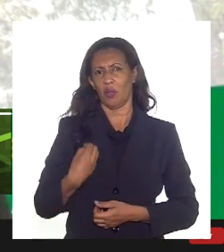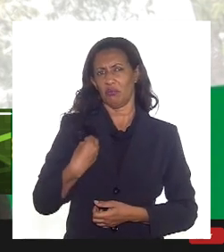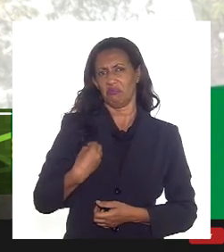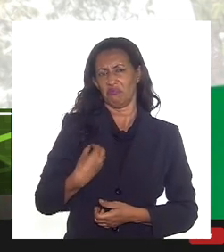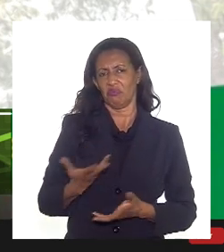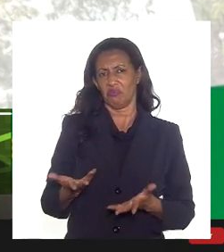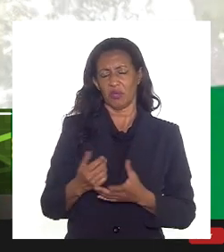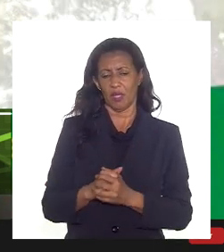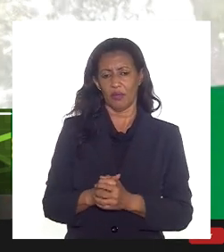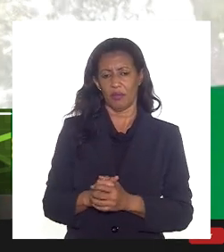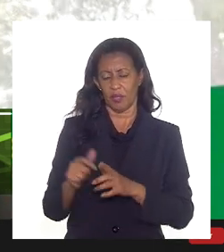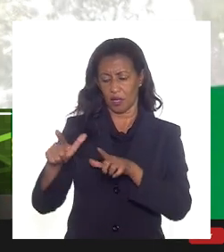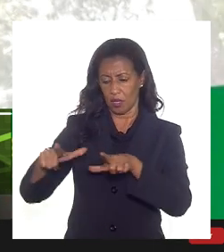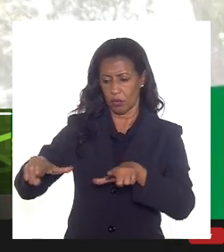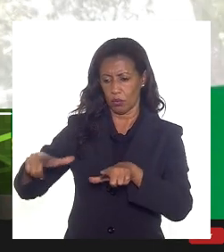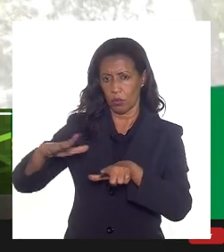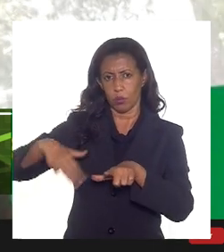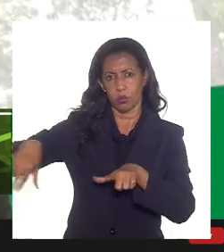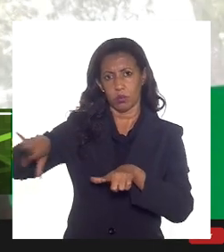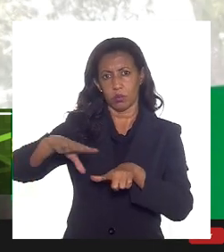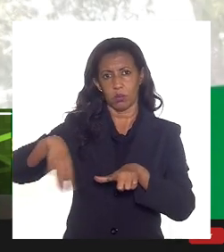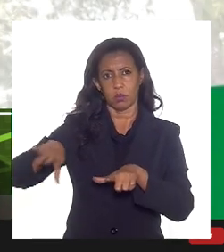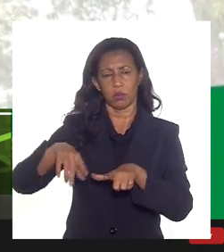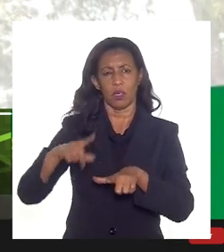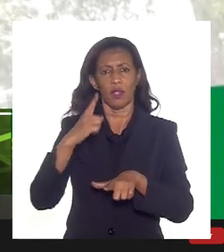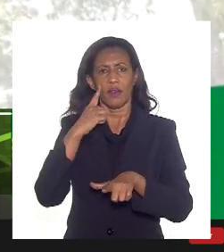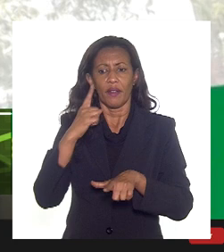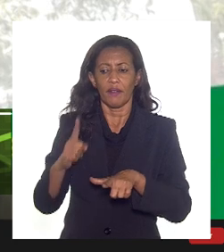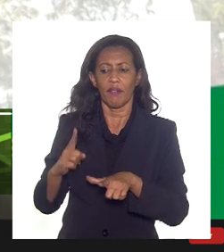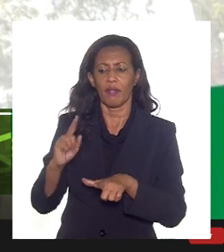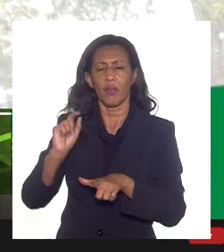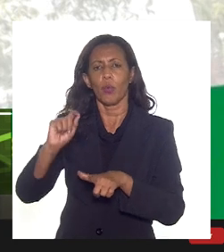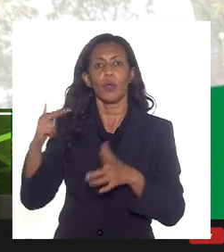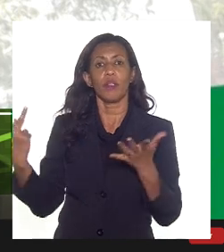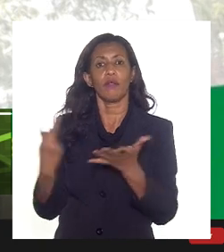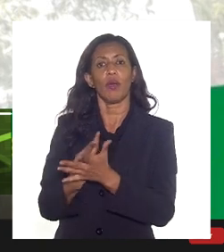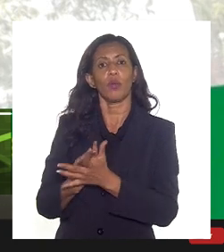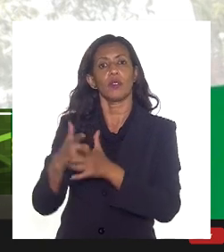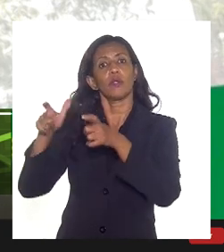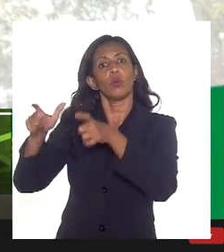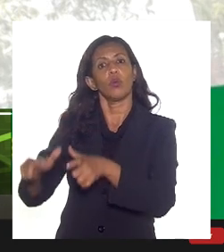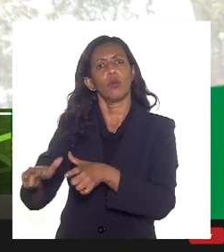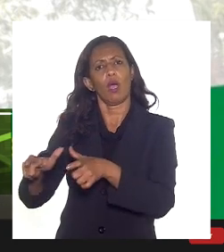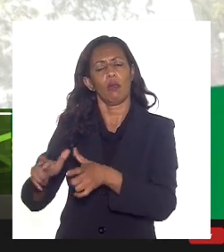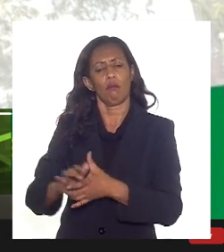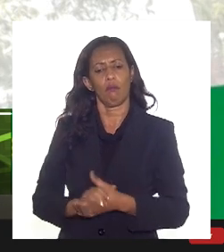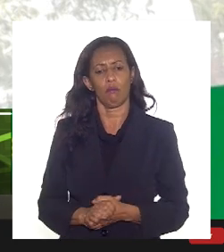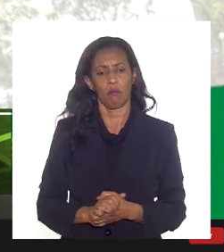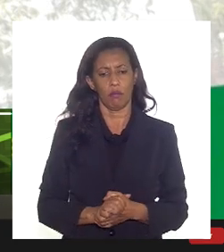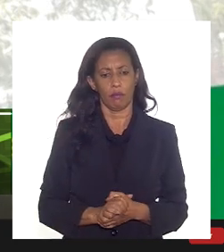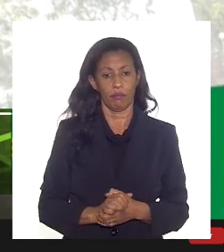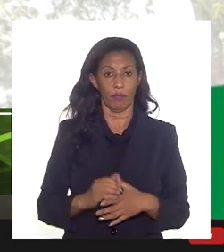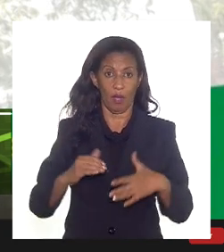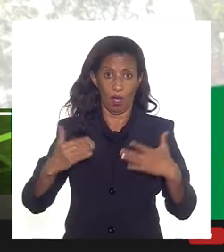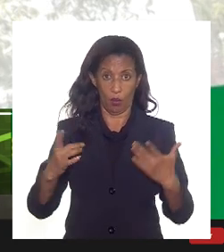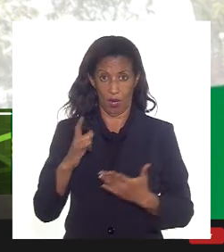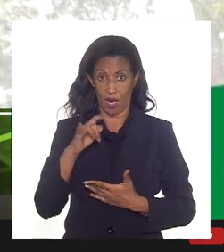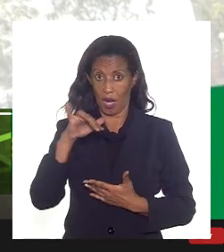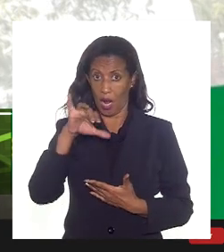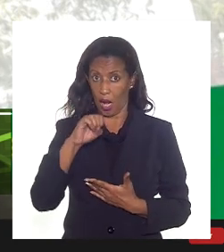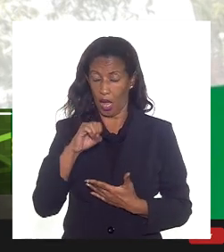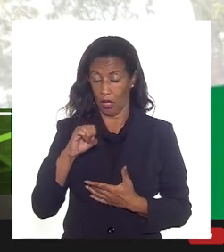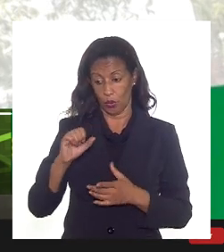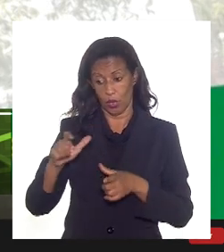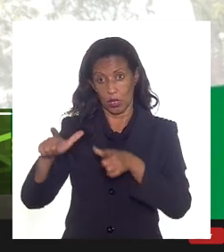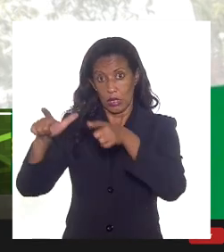isso vai ver o adquirente daqueles ativos portanto agora claro se aquele campo de